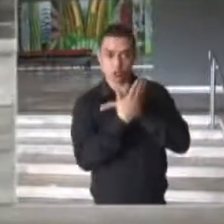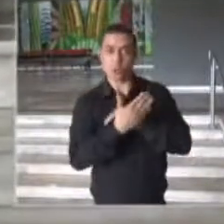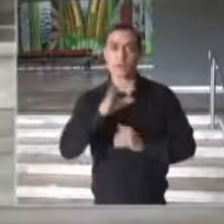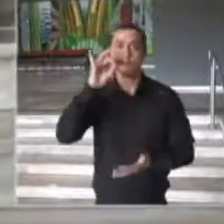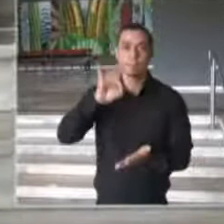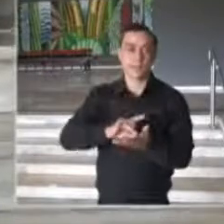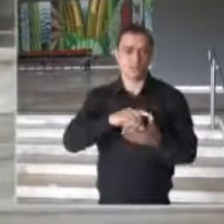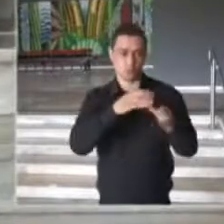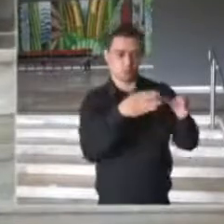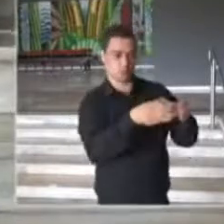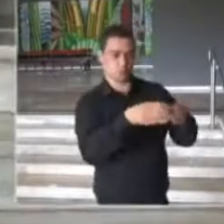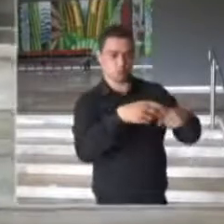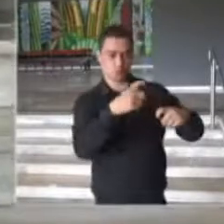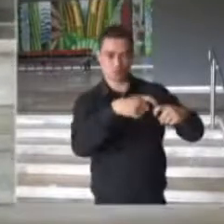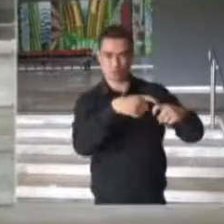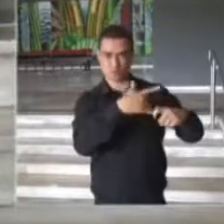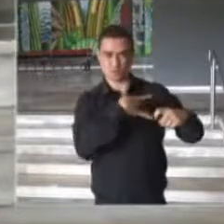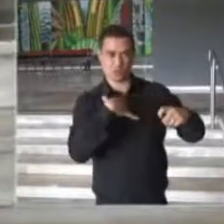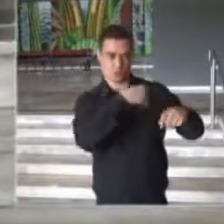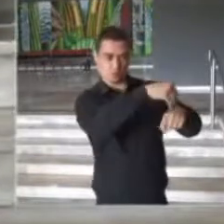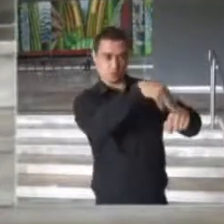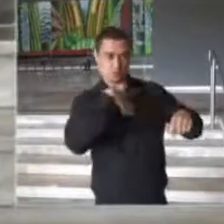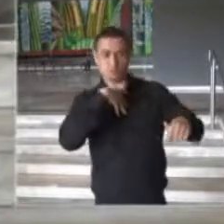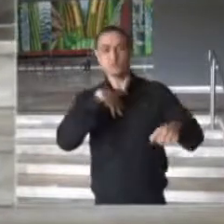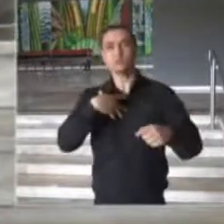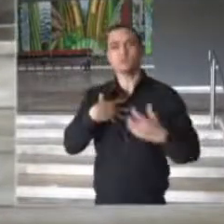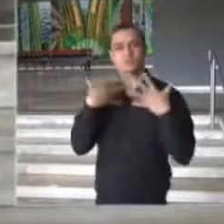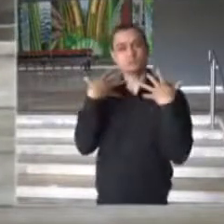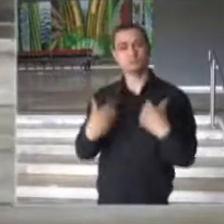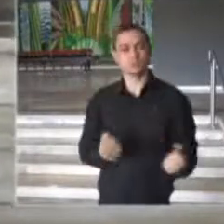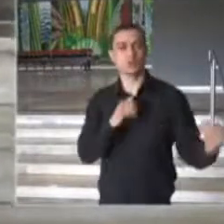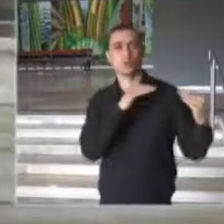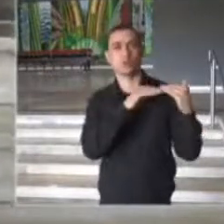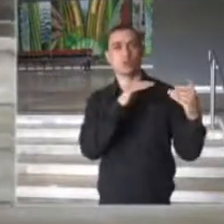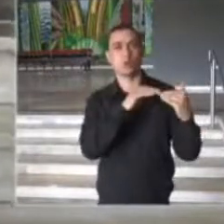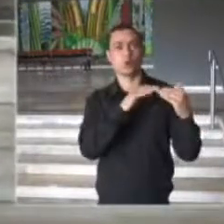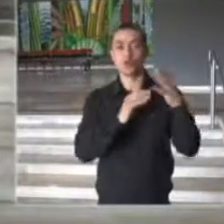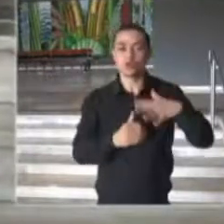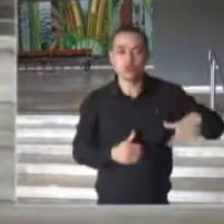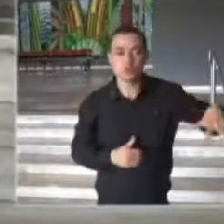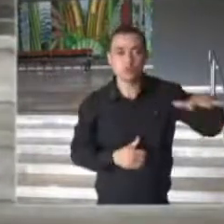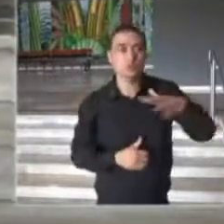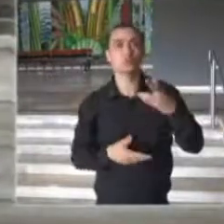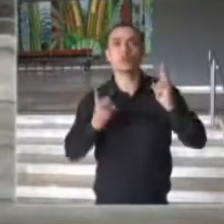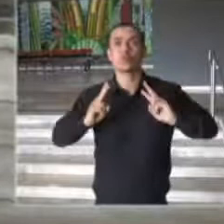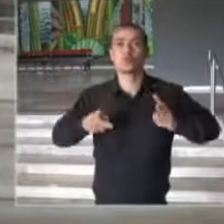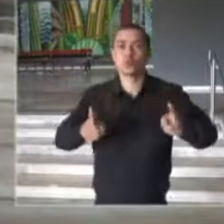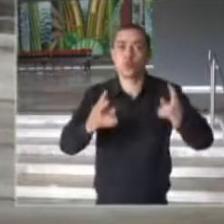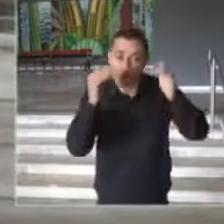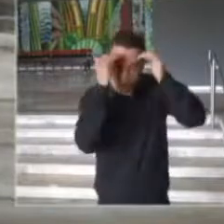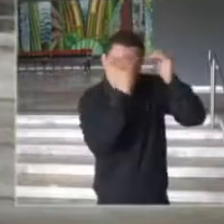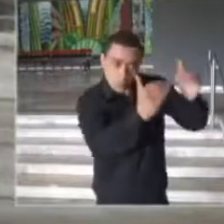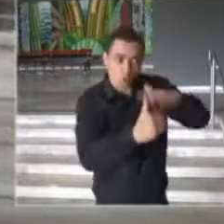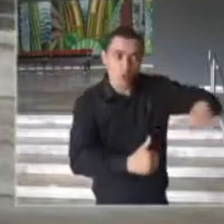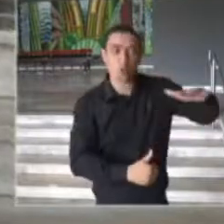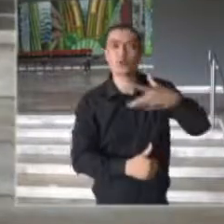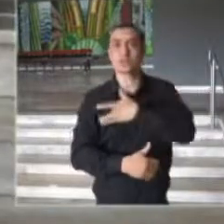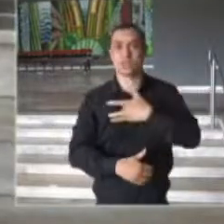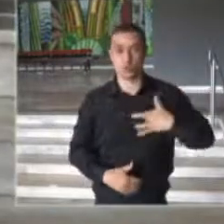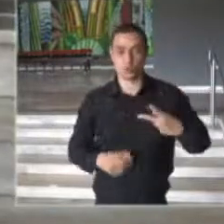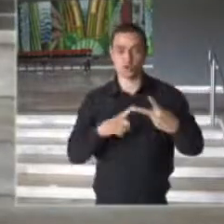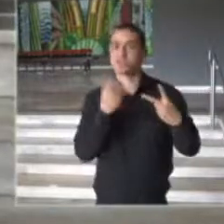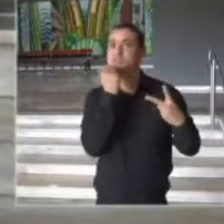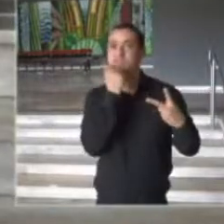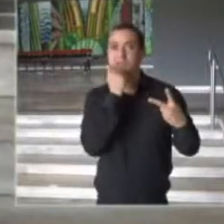a orientação do nosso governo foi, é e continuará a ser com base na saúde e na ciência, que